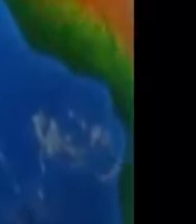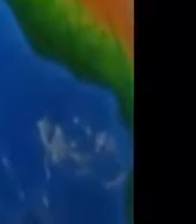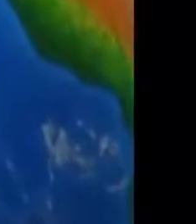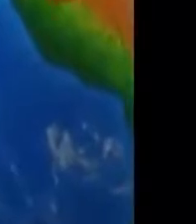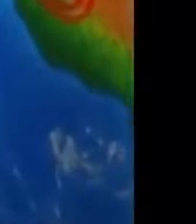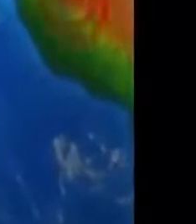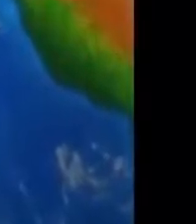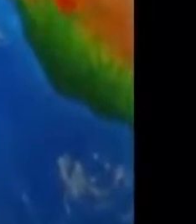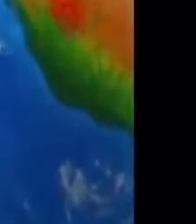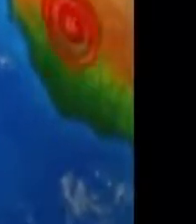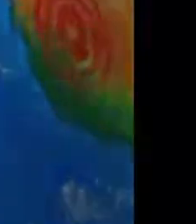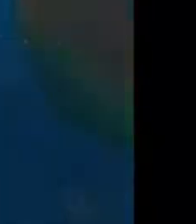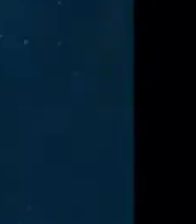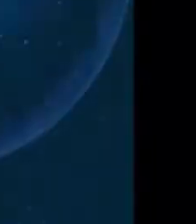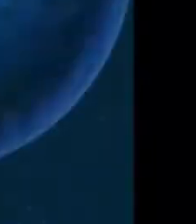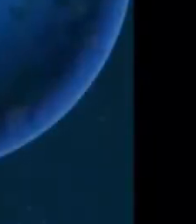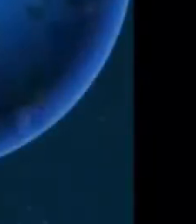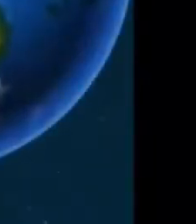MÚSICA